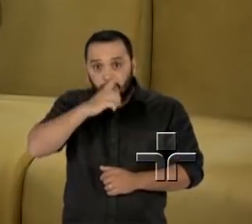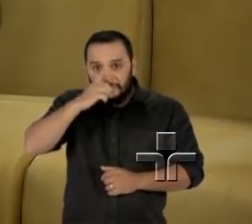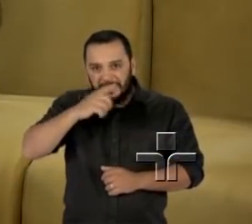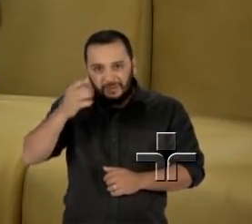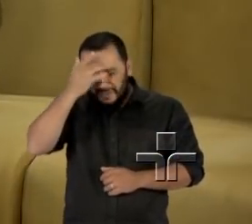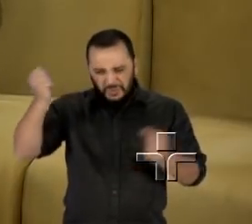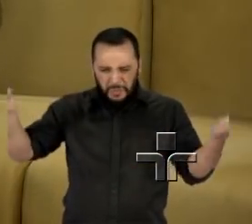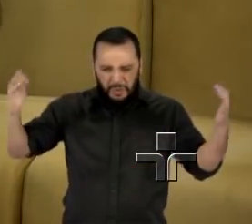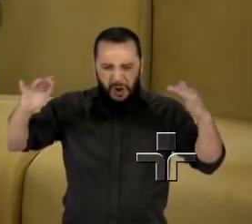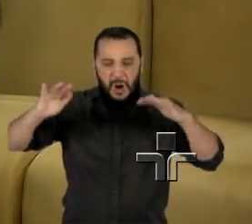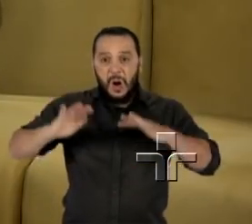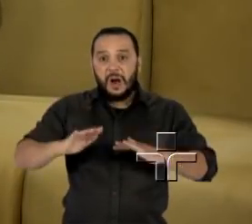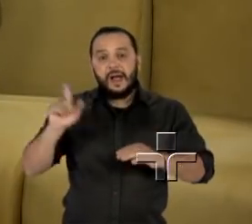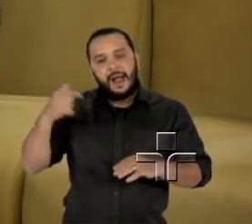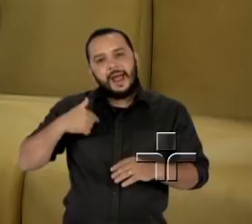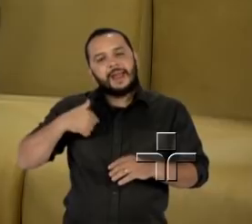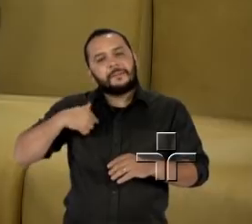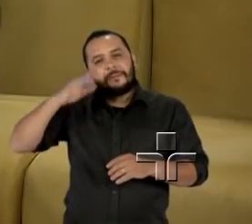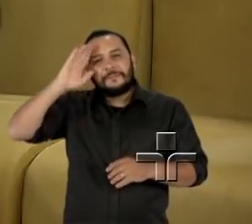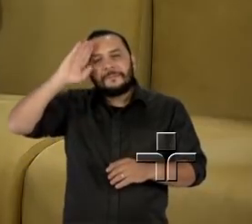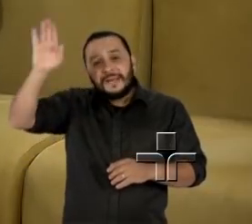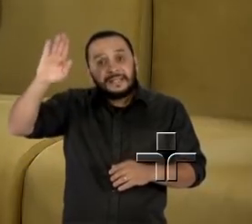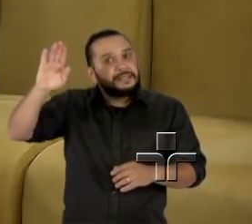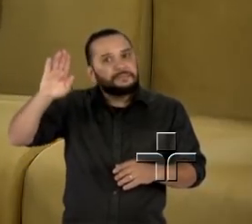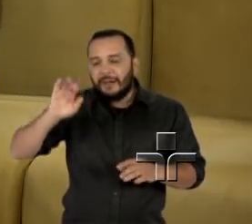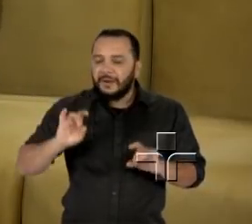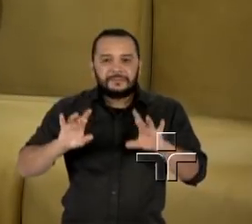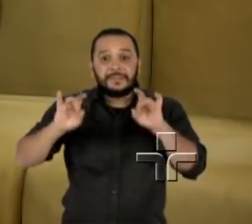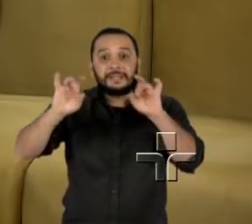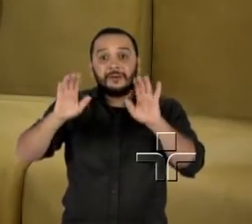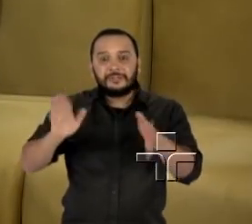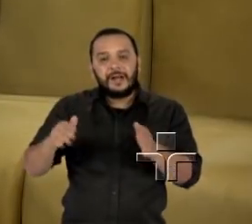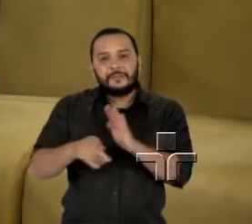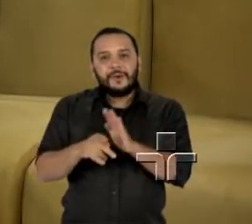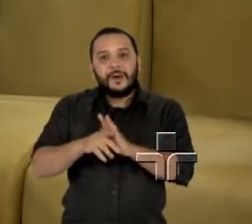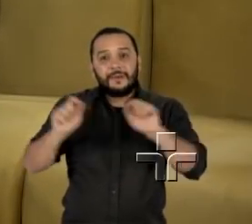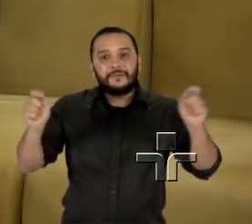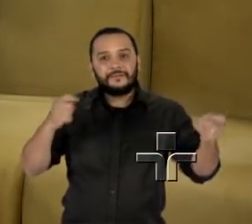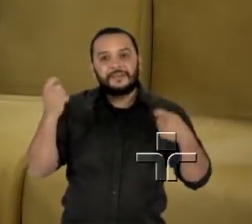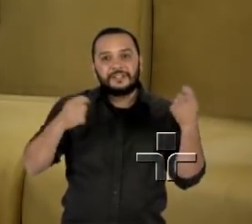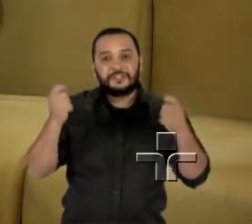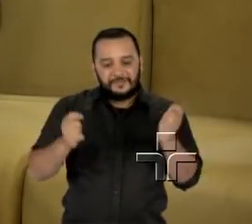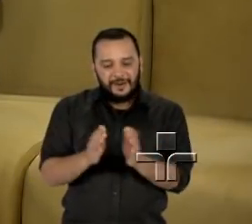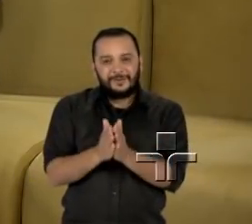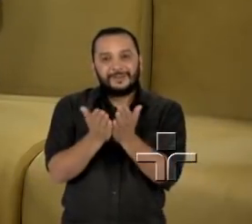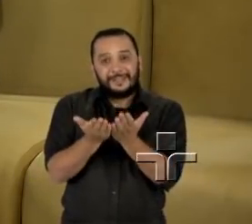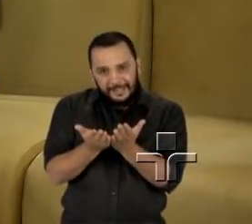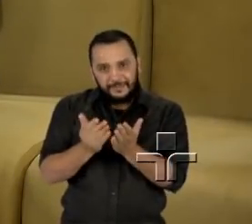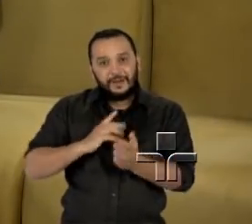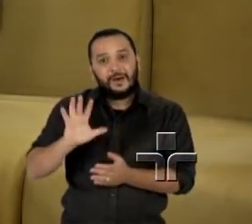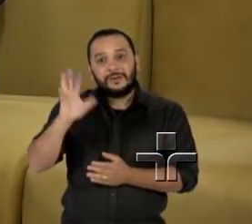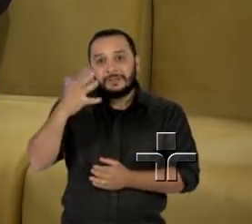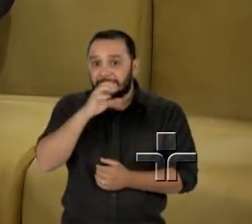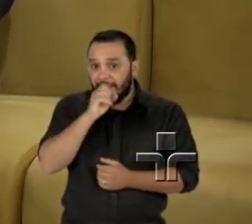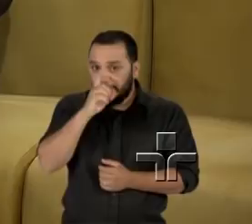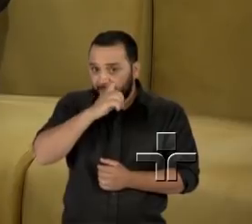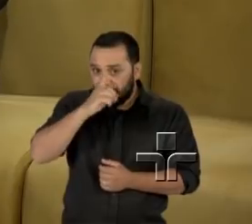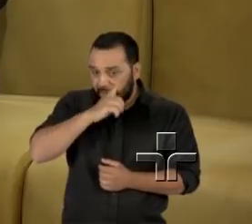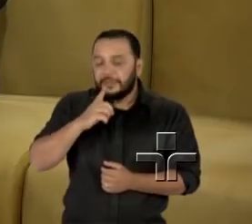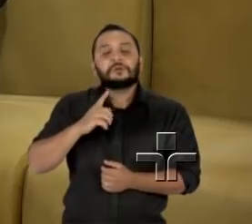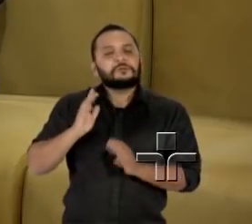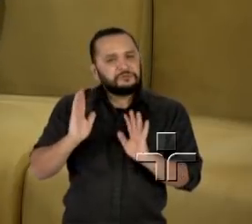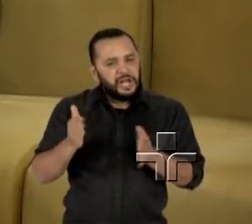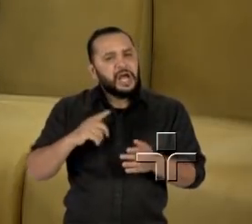foi a principal atração da virada do livro, um evento de rua dedicado à literatura que aconteceu durante o final de semana. O evento